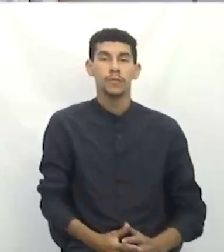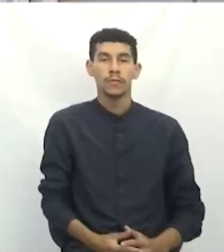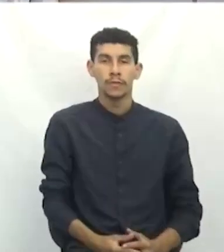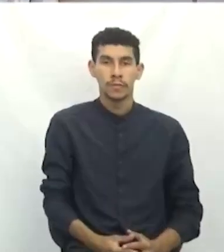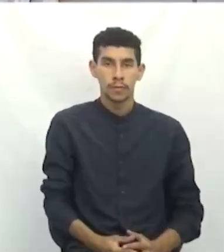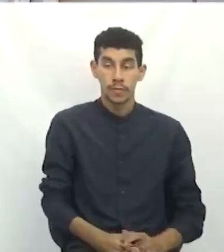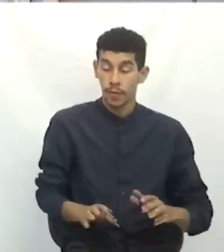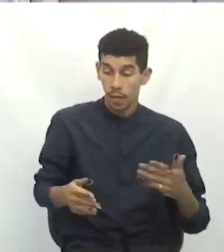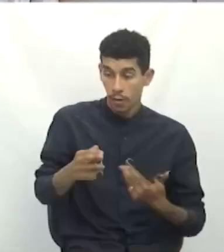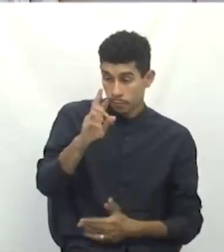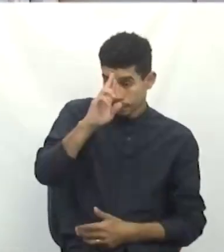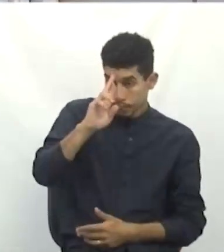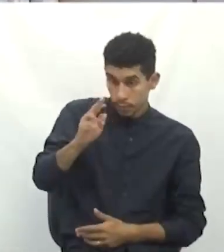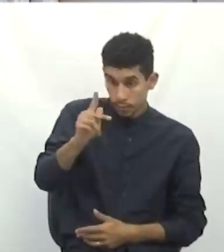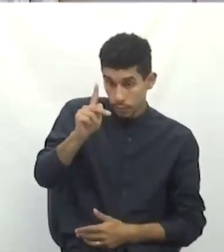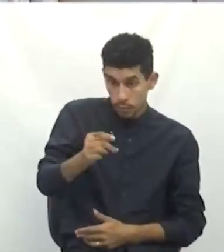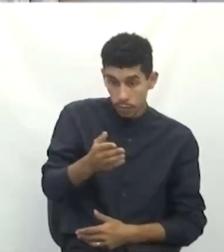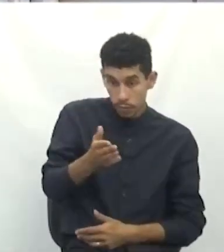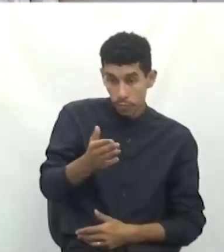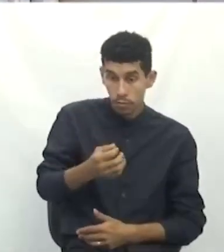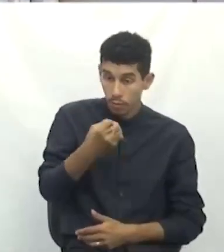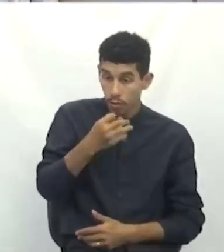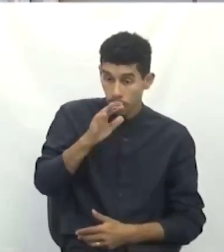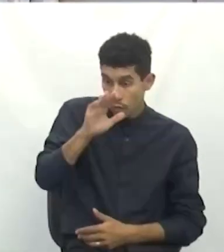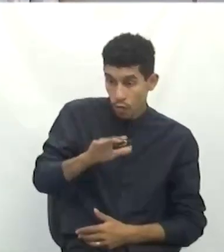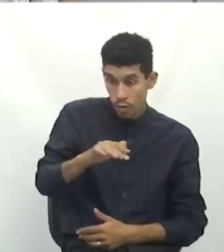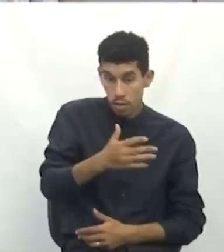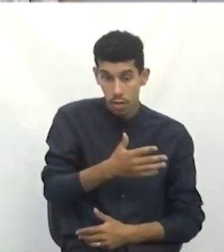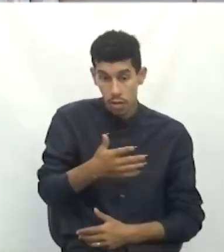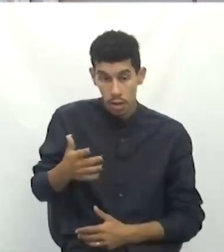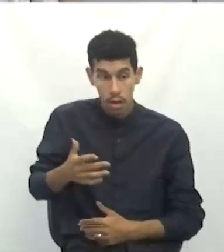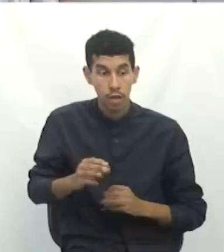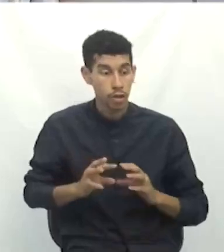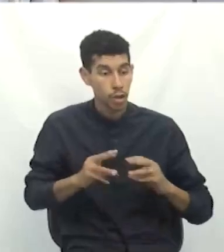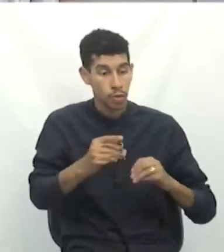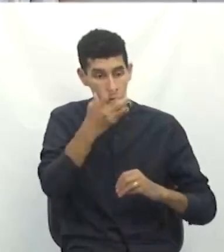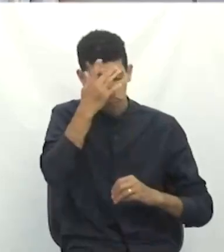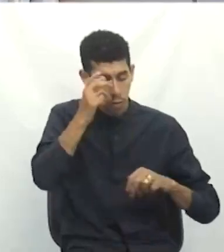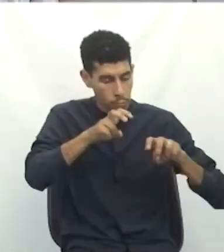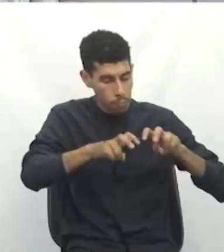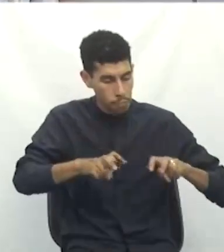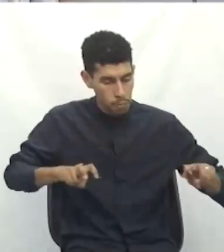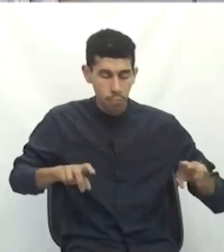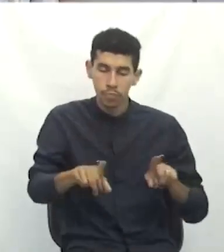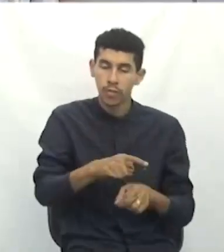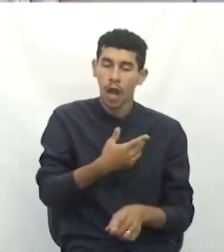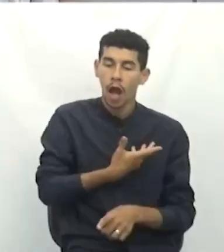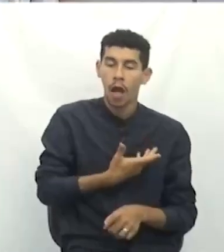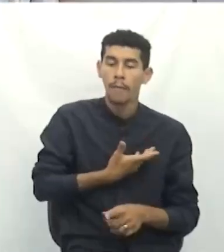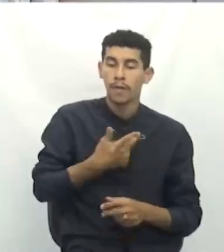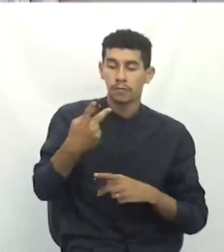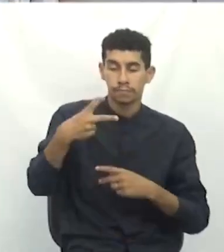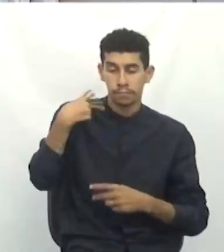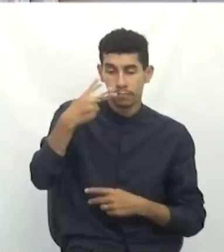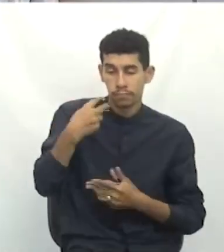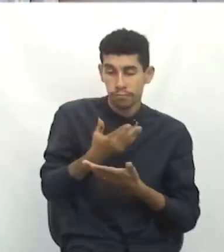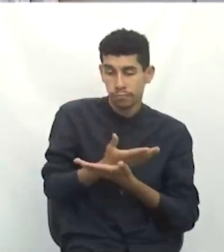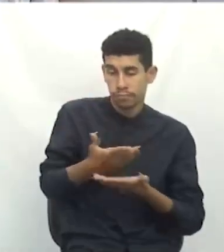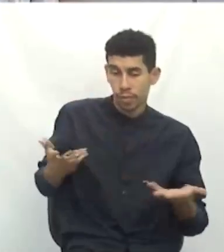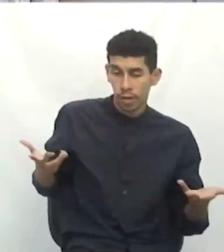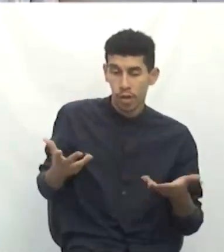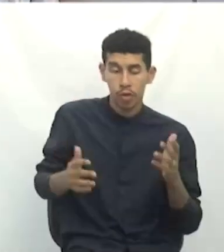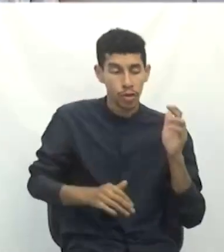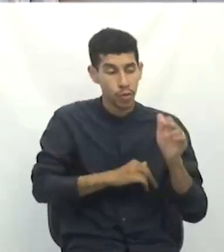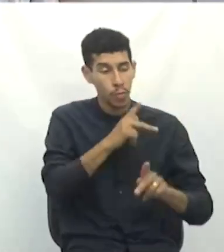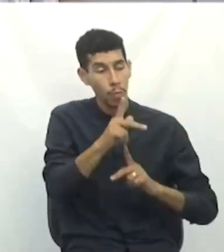Senhor presidente. Pois não. Uma boa tarde, boa tarde a todos os membros da mesa, colegas vereadores e vereadoras, e ao público que nos